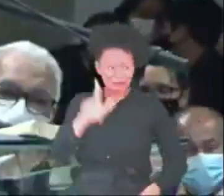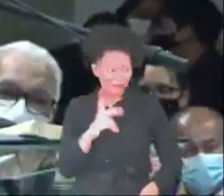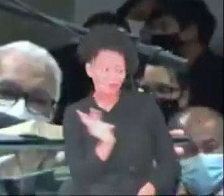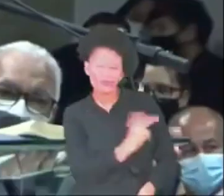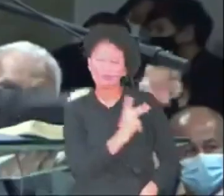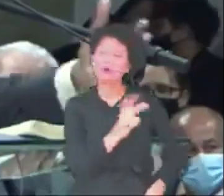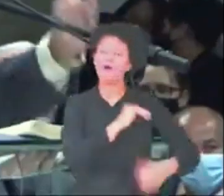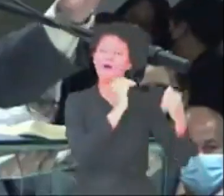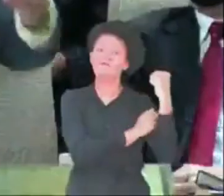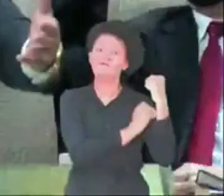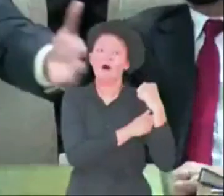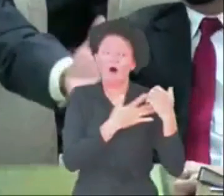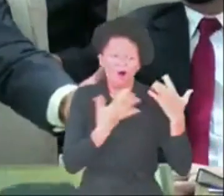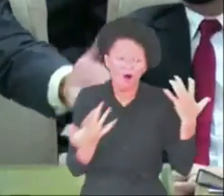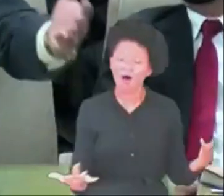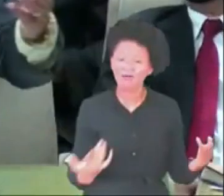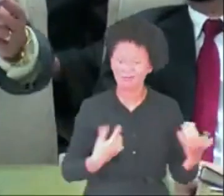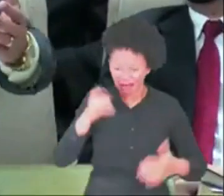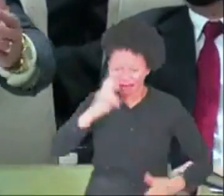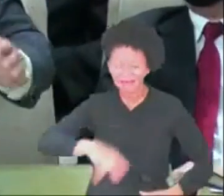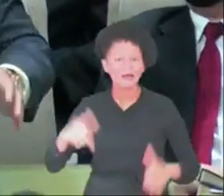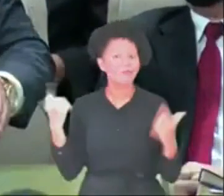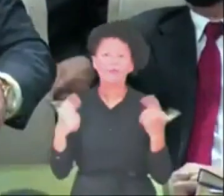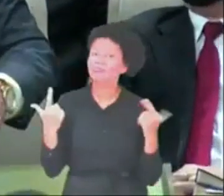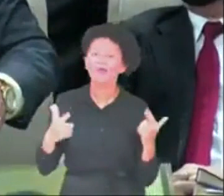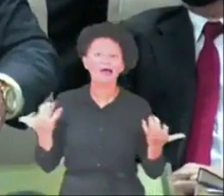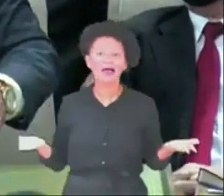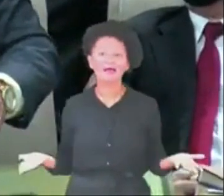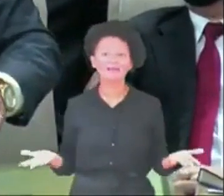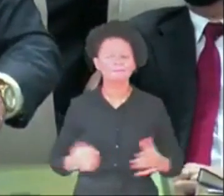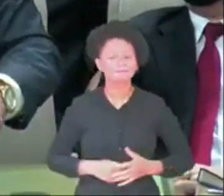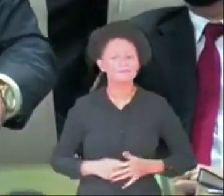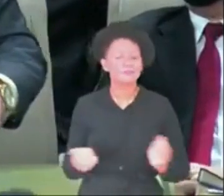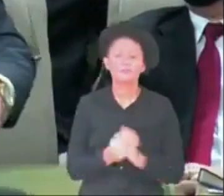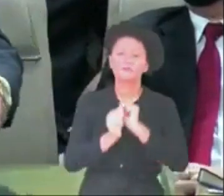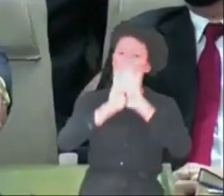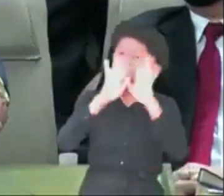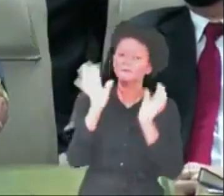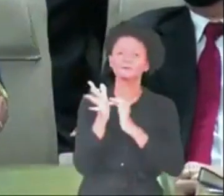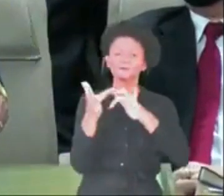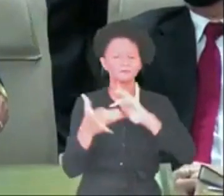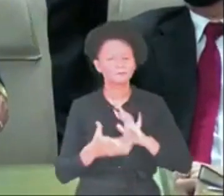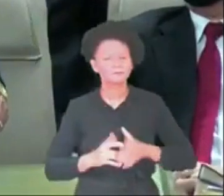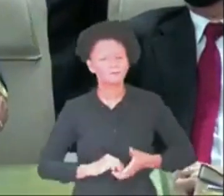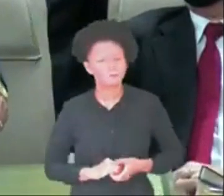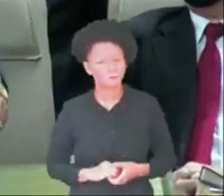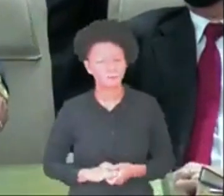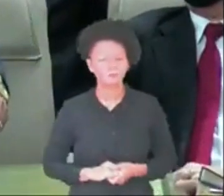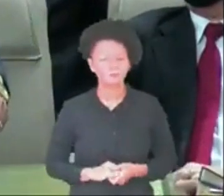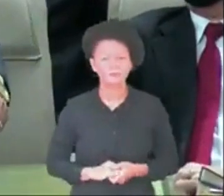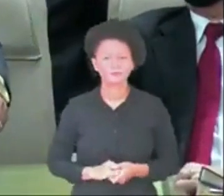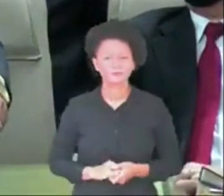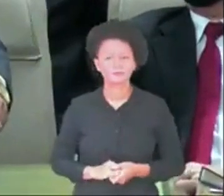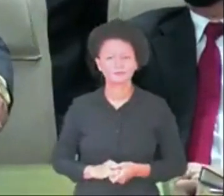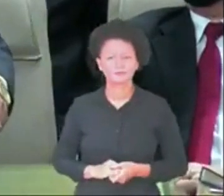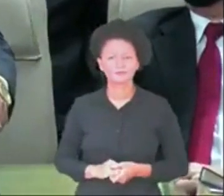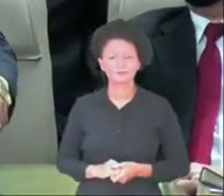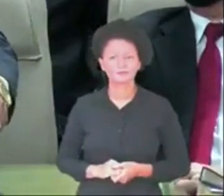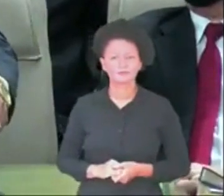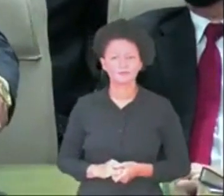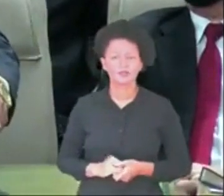aparato do estado. E a religião não tem. Glória a Jesus. Glória a Jesus. Glória a